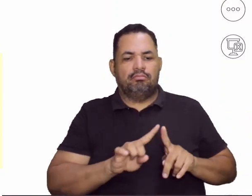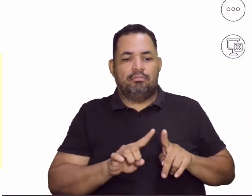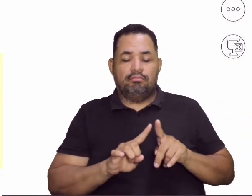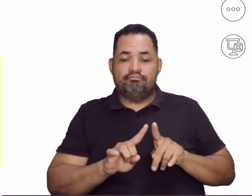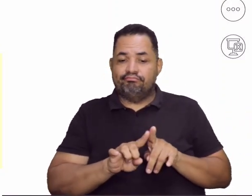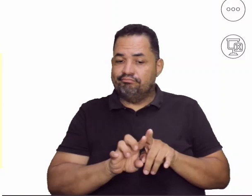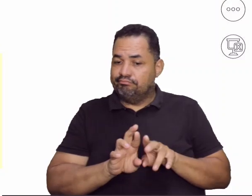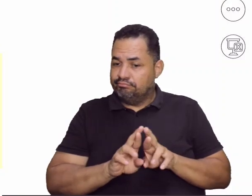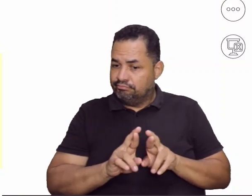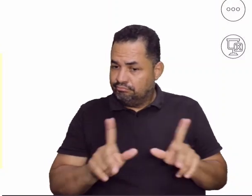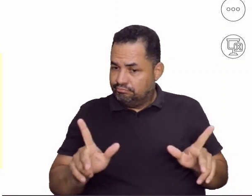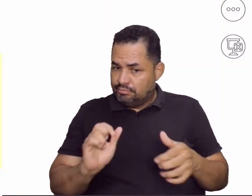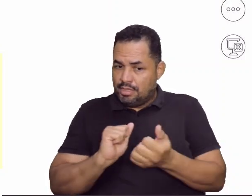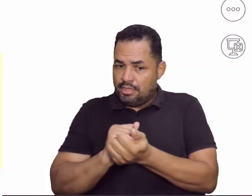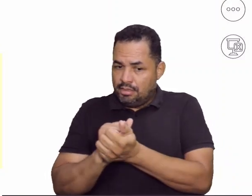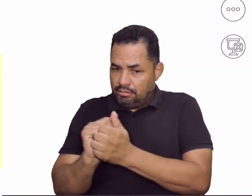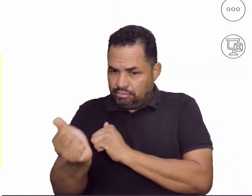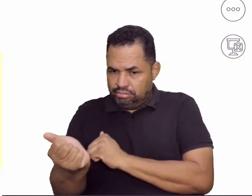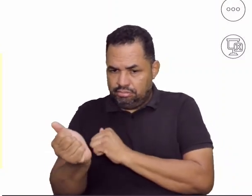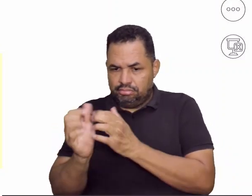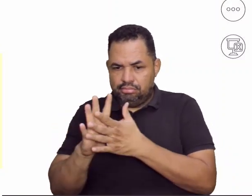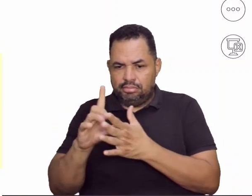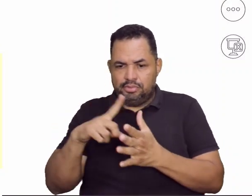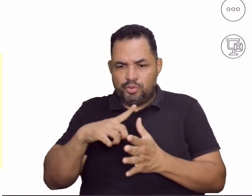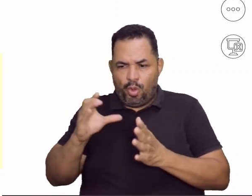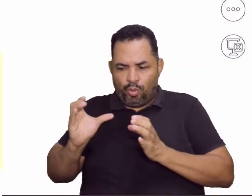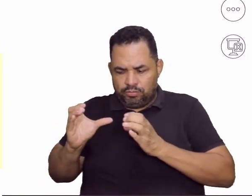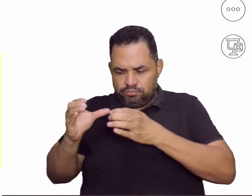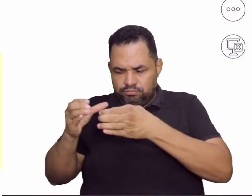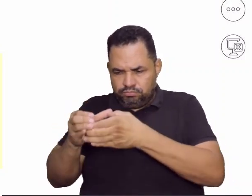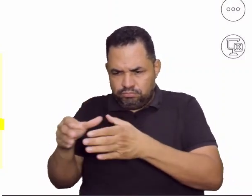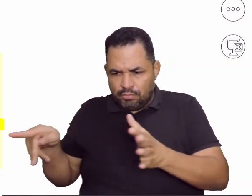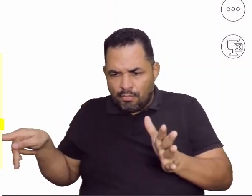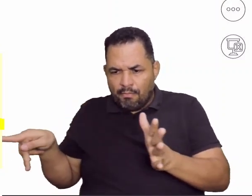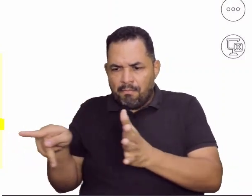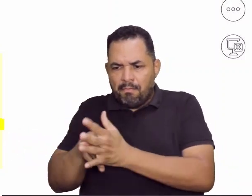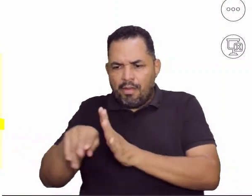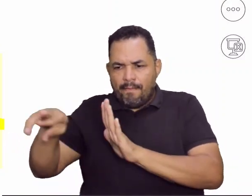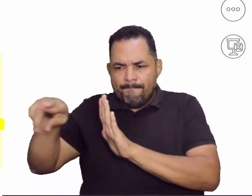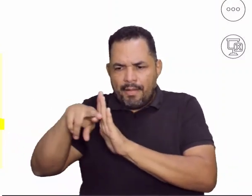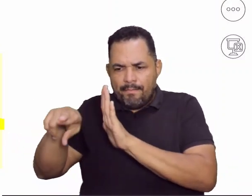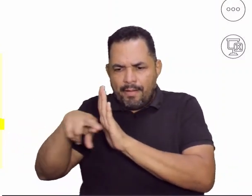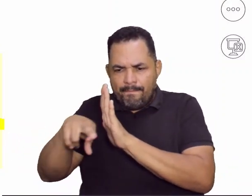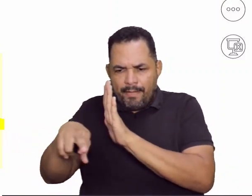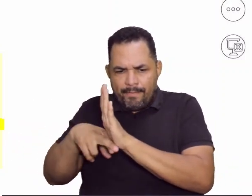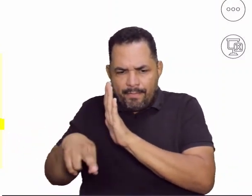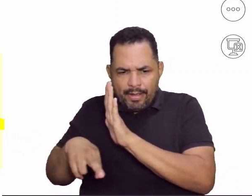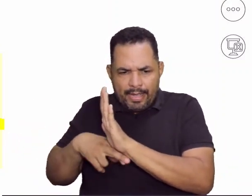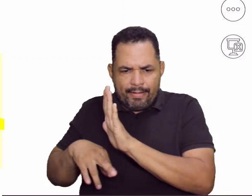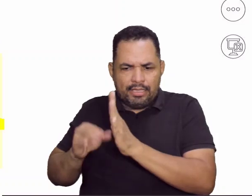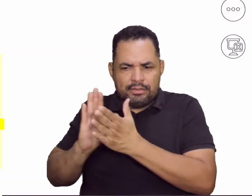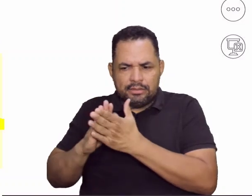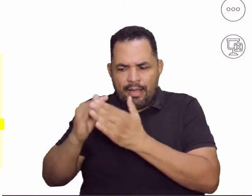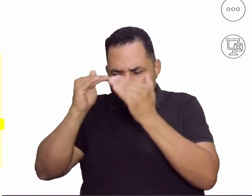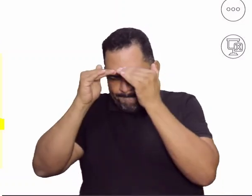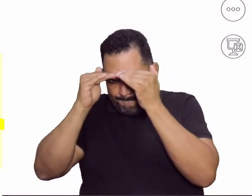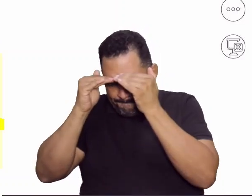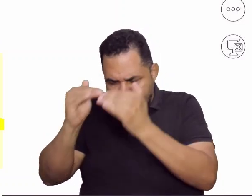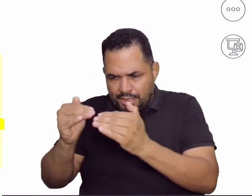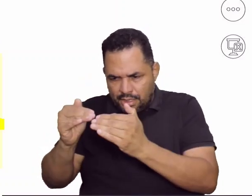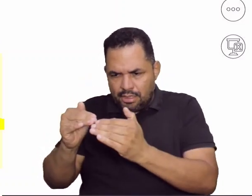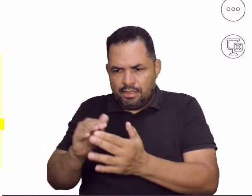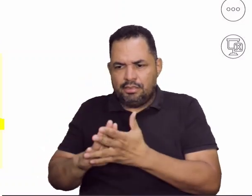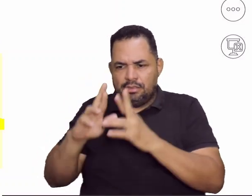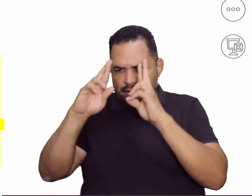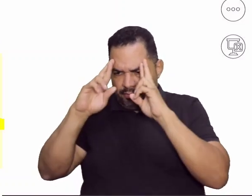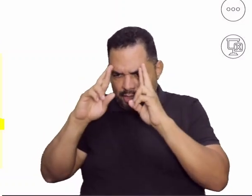isso, os esportes, a gente tem um conjunto específico de... De quê? De que? regras. Muito